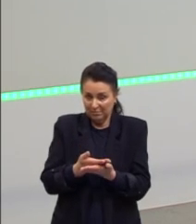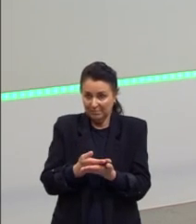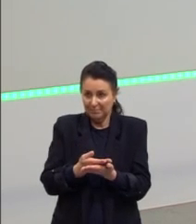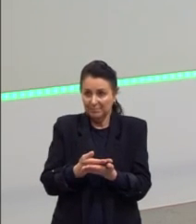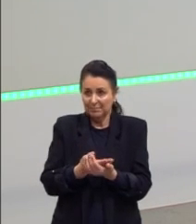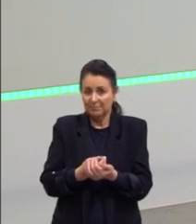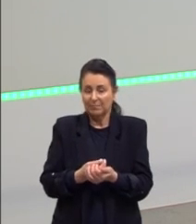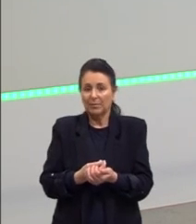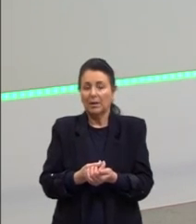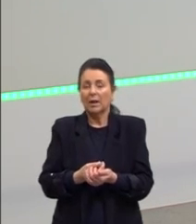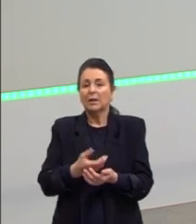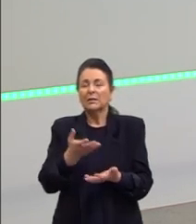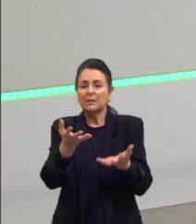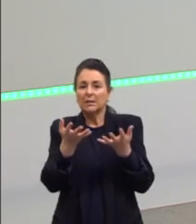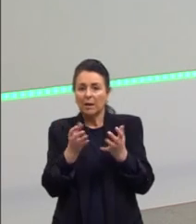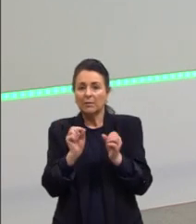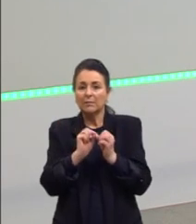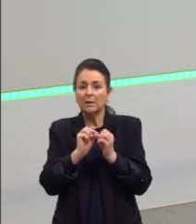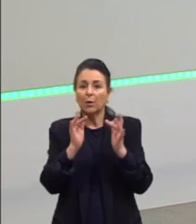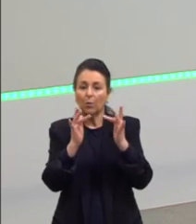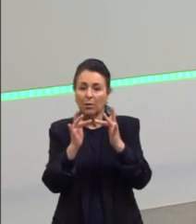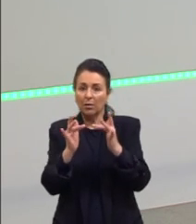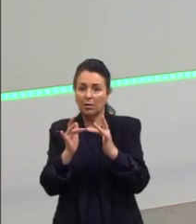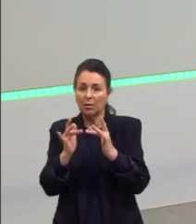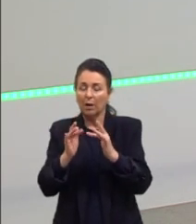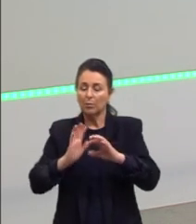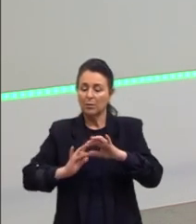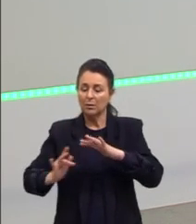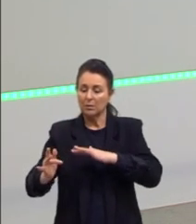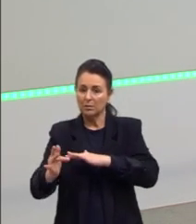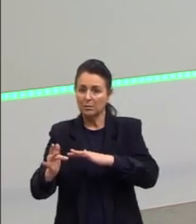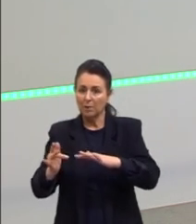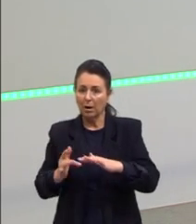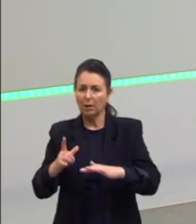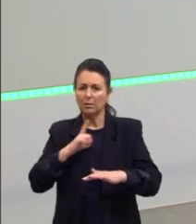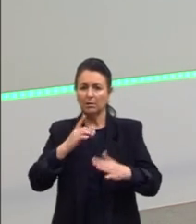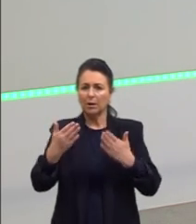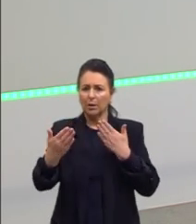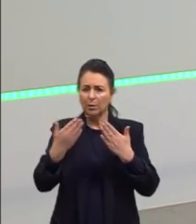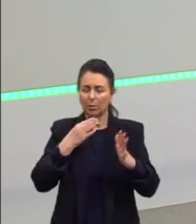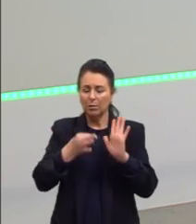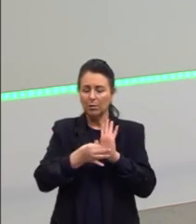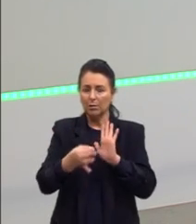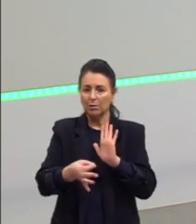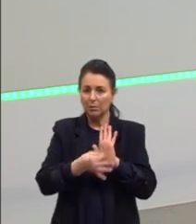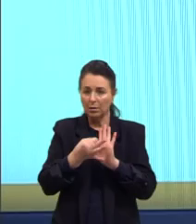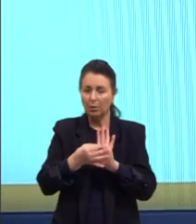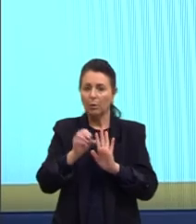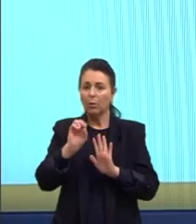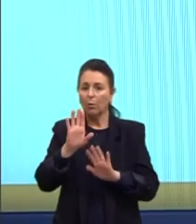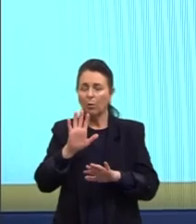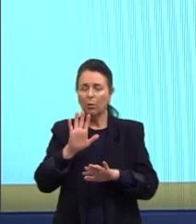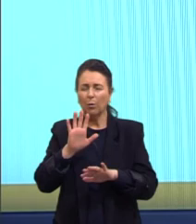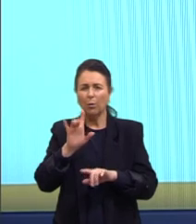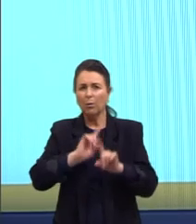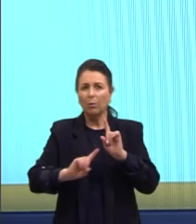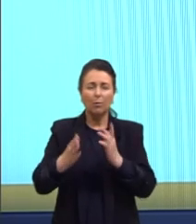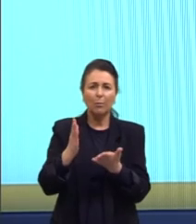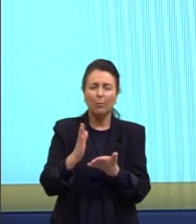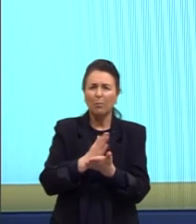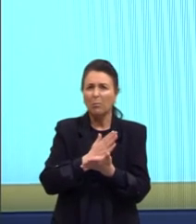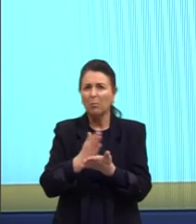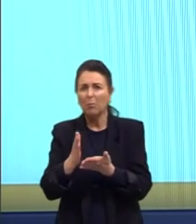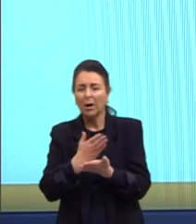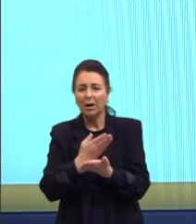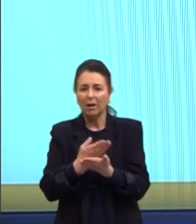Se vocês quiserem, podem me procurar nas redes sociais, alguma dúvida, sugestão ou alguma aula especial que vocês queiram